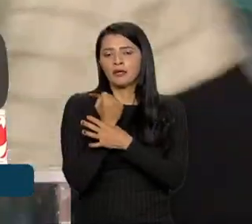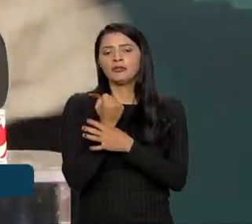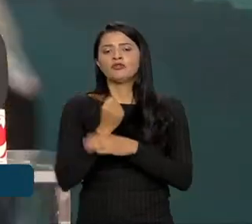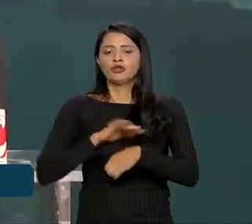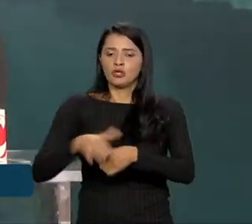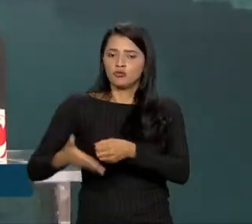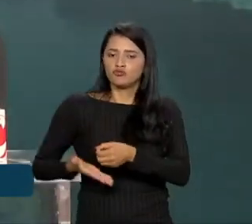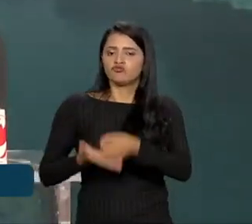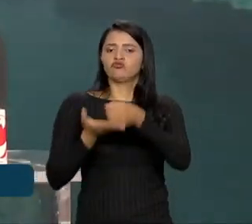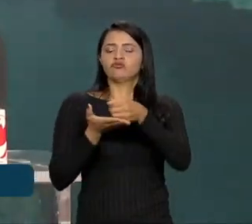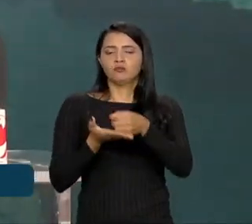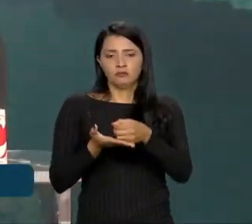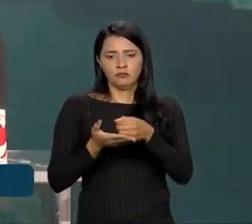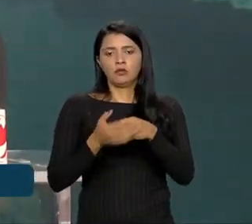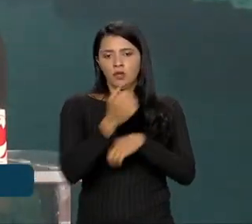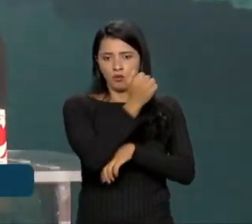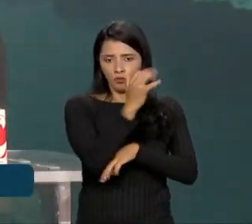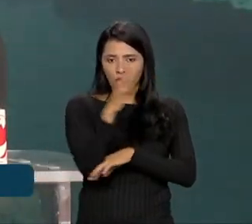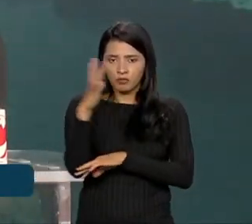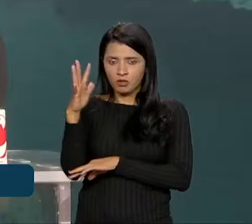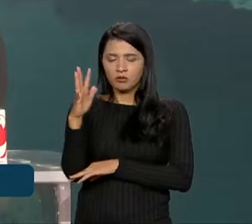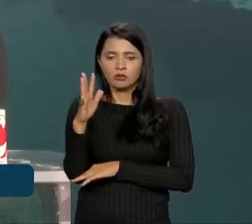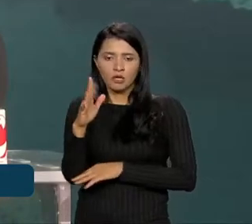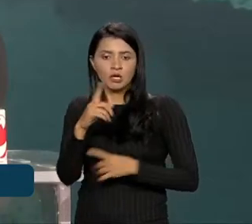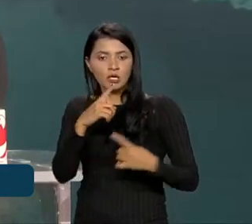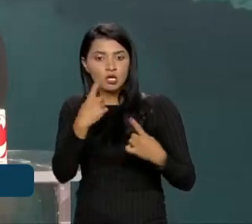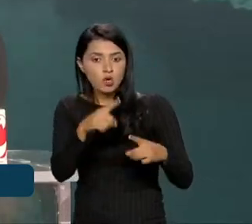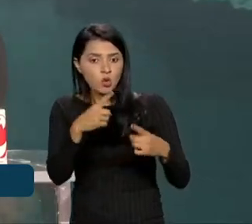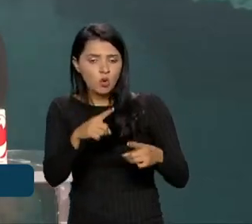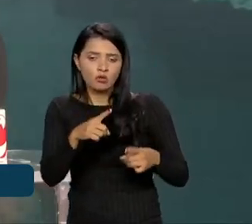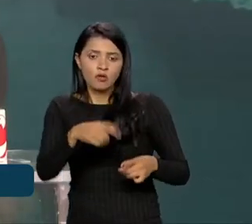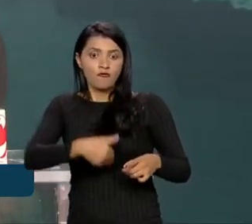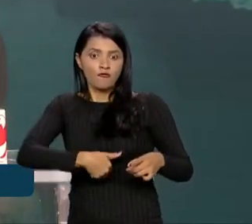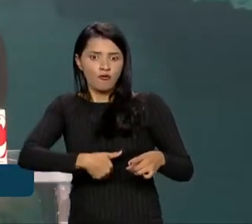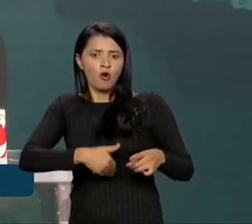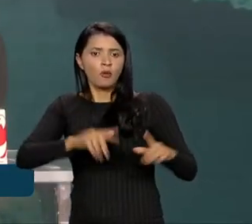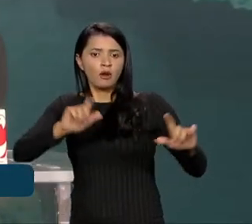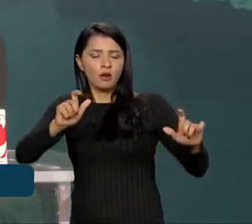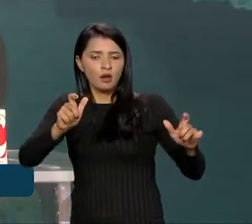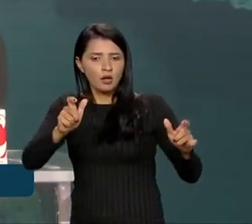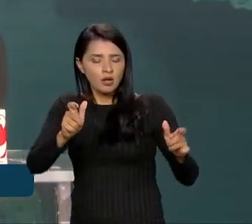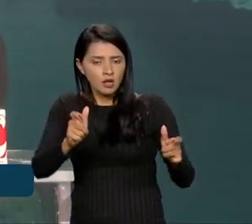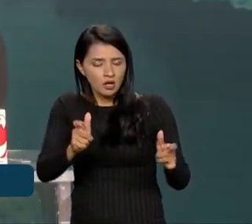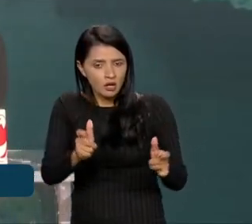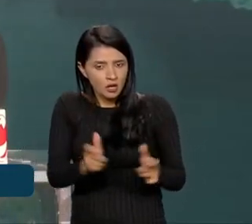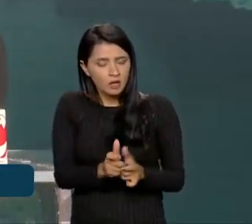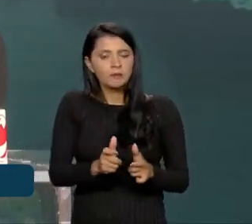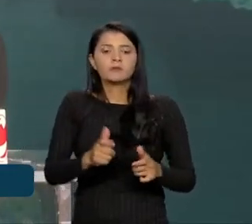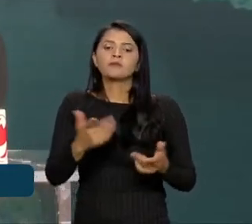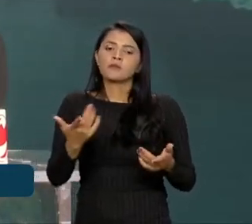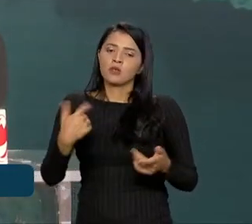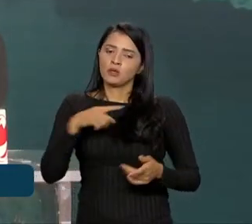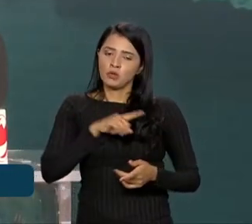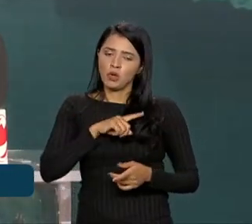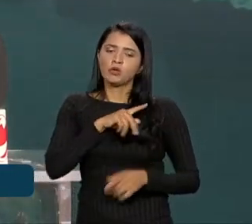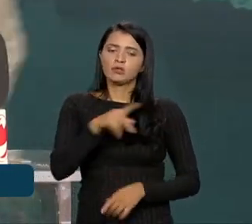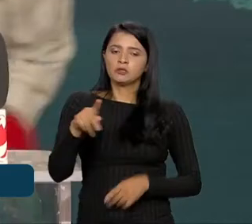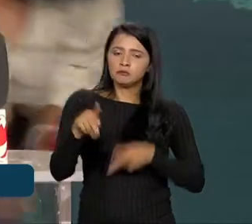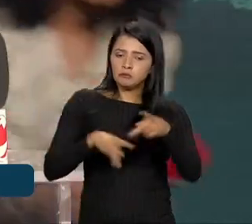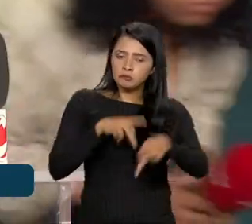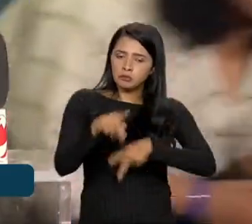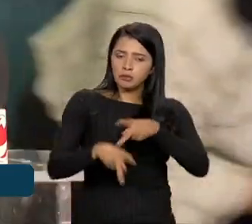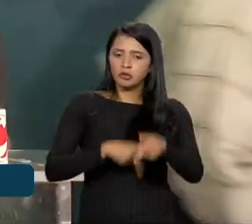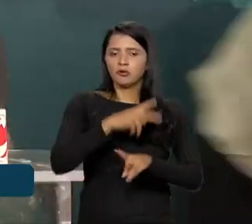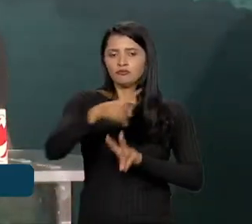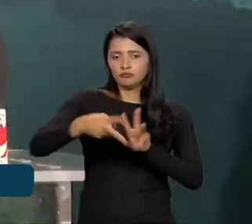sustentabilidade ambiental e de combater a fome no nosso país. E para isso, nós, povos indígenas, com